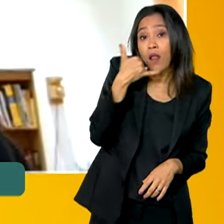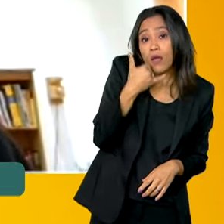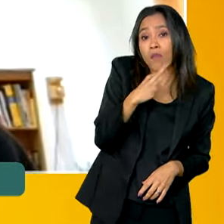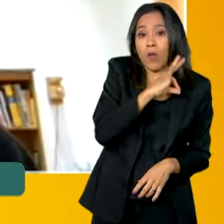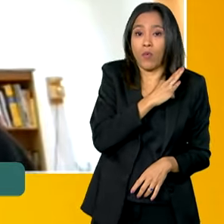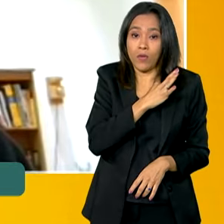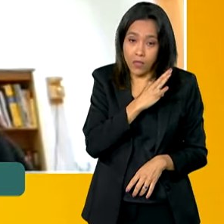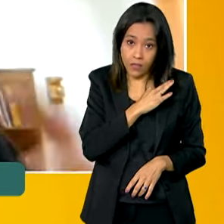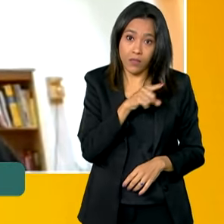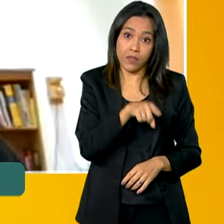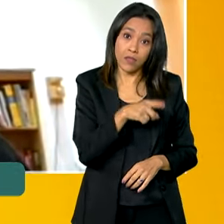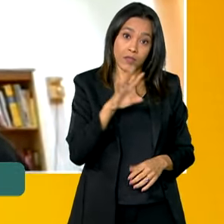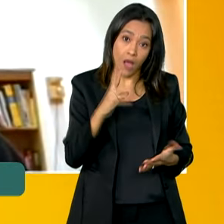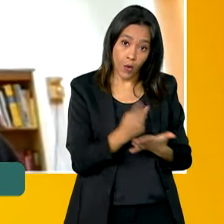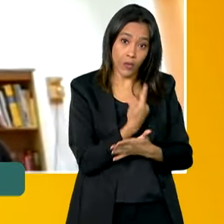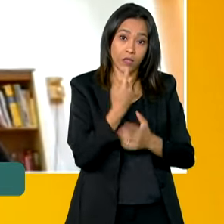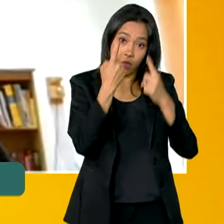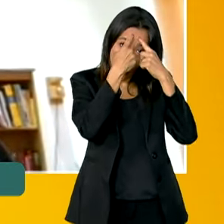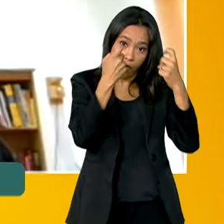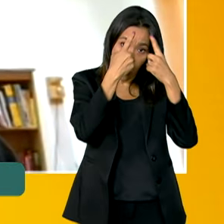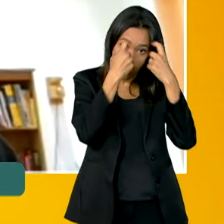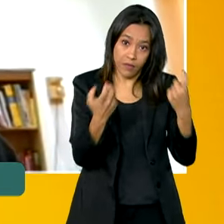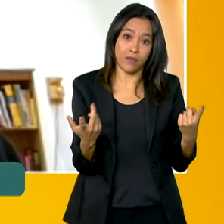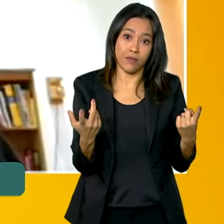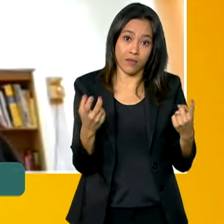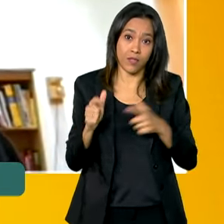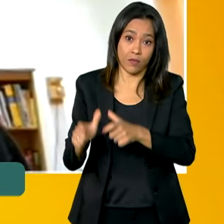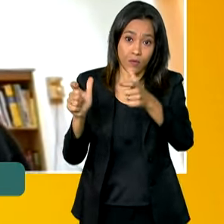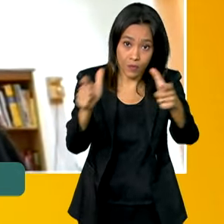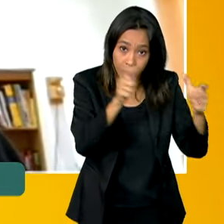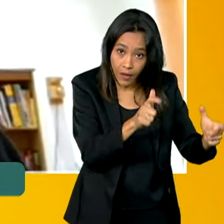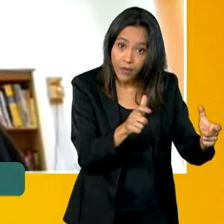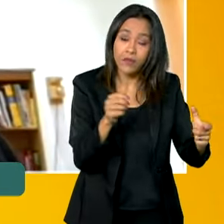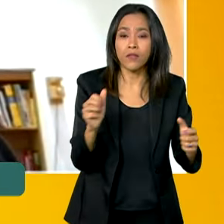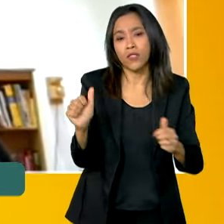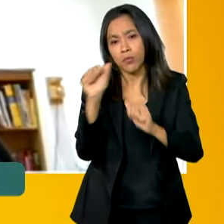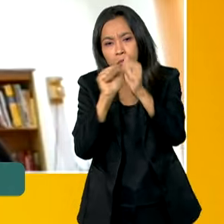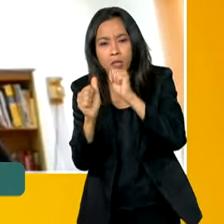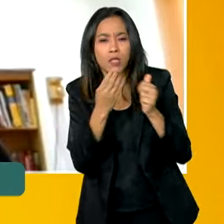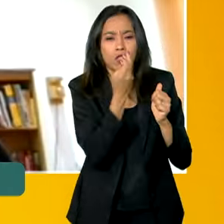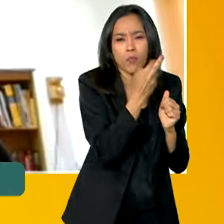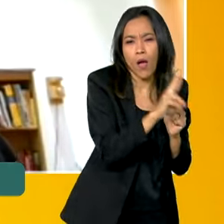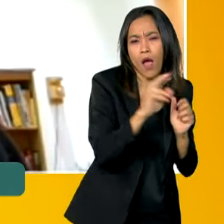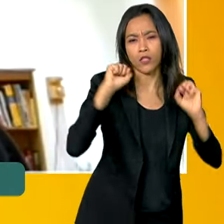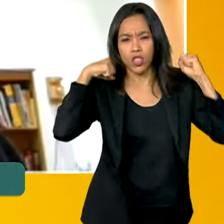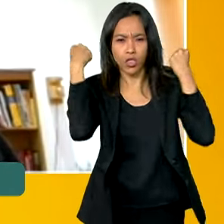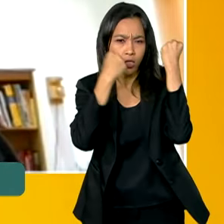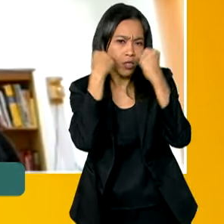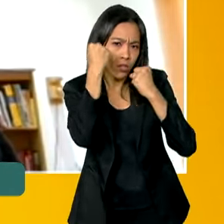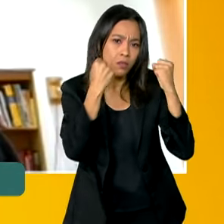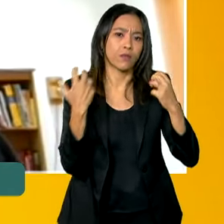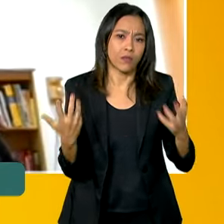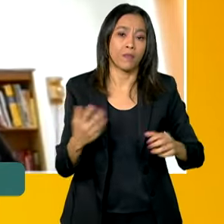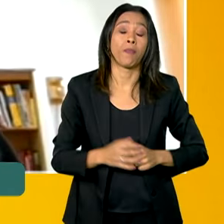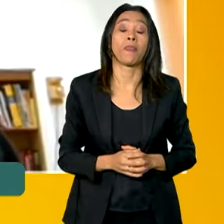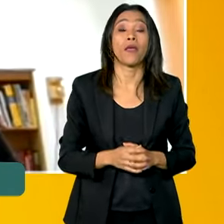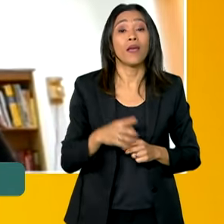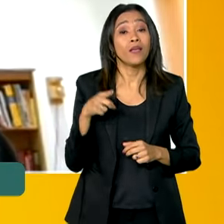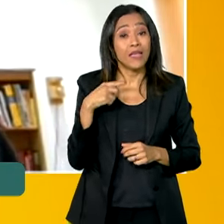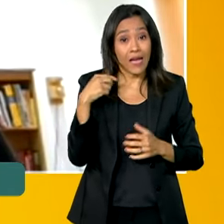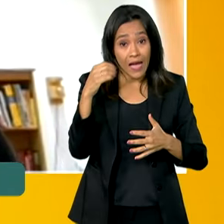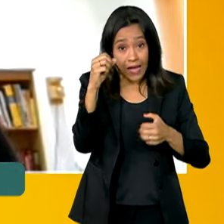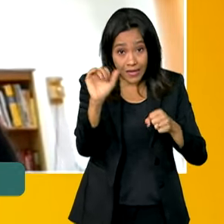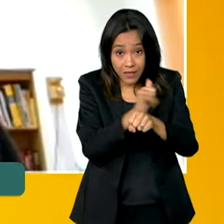caso de uma violência que essa mulher sofrer nesses espaços. Então, são ações fundamentais para que a gente consiga